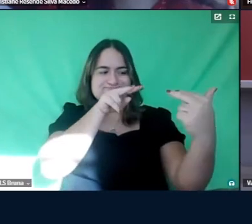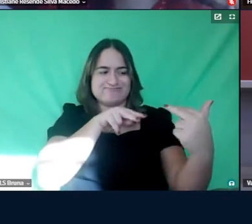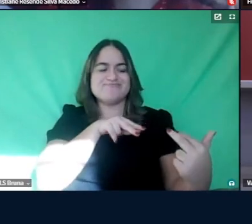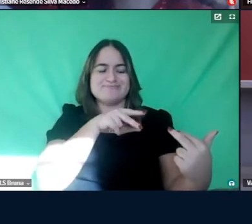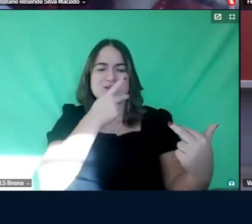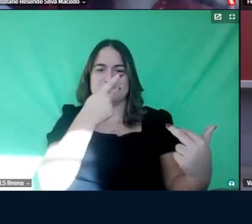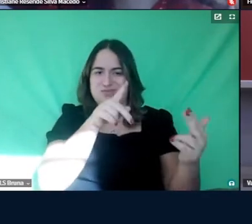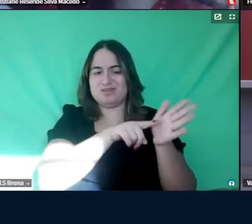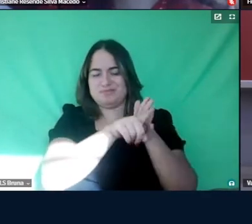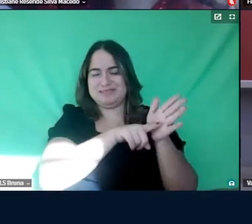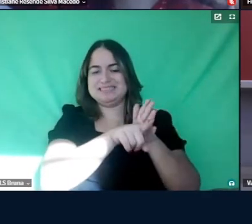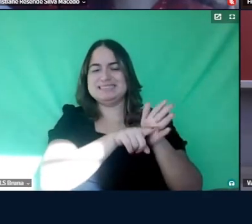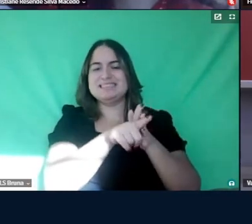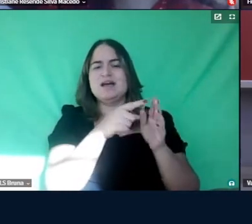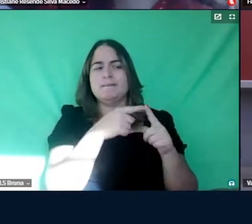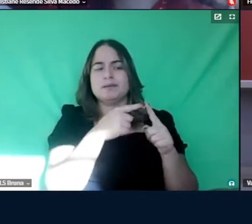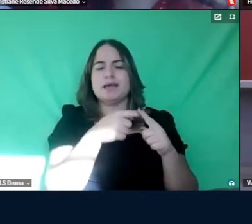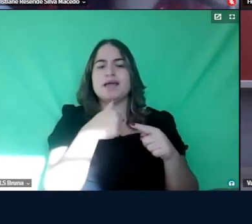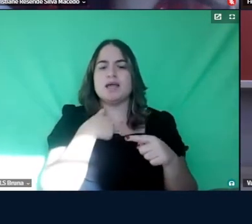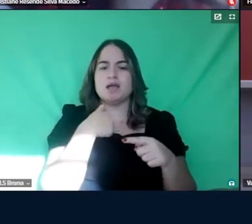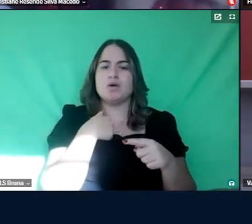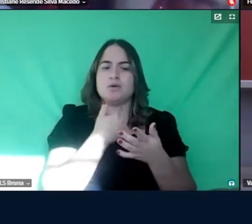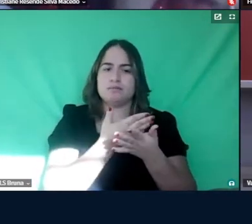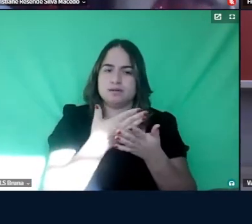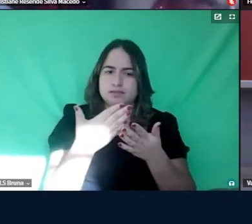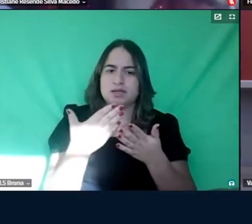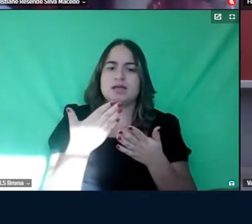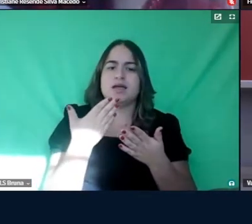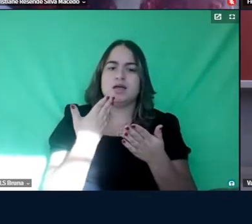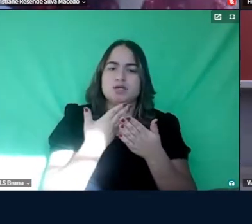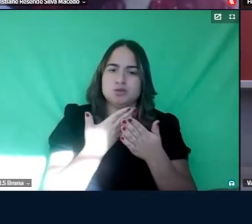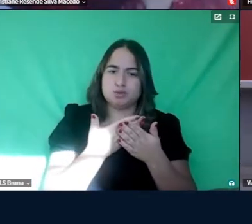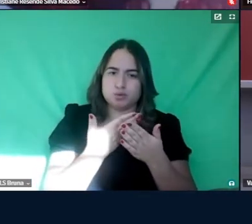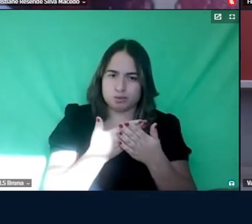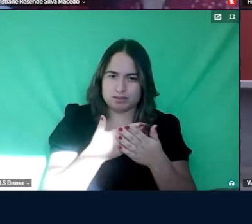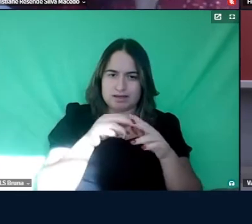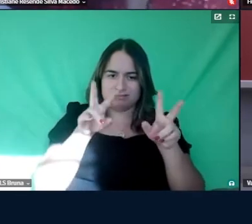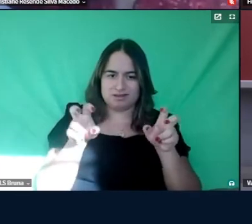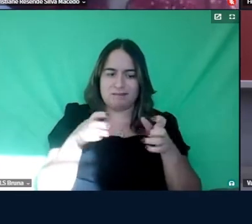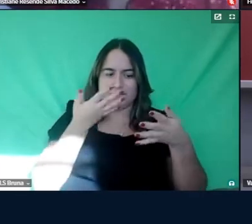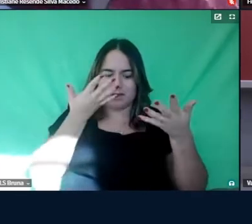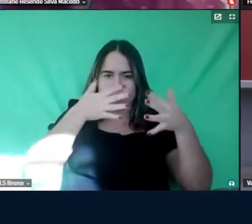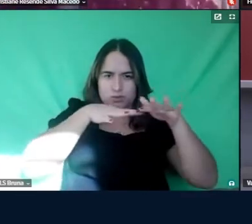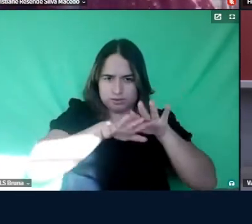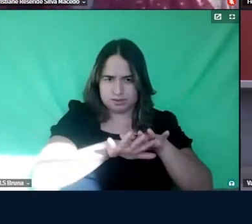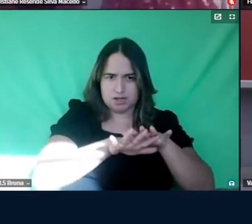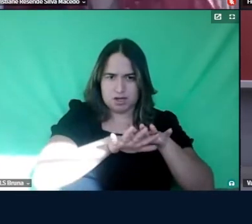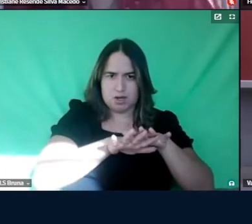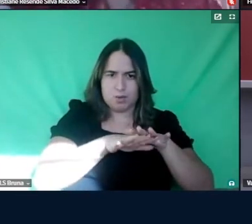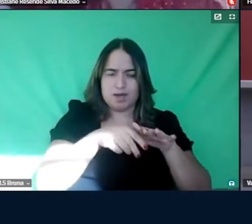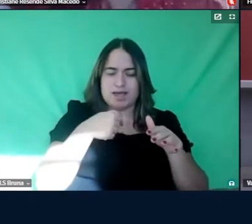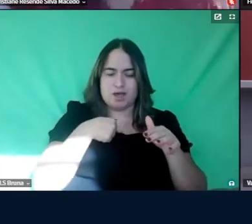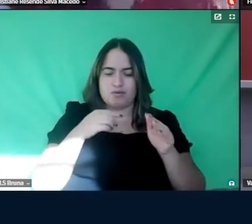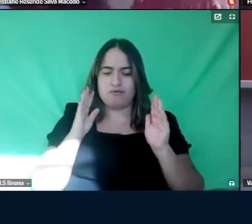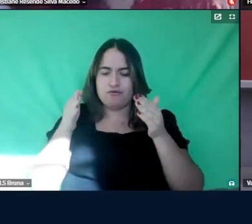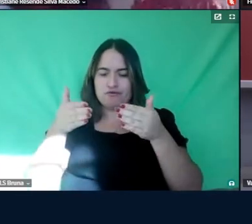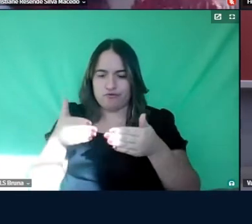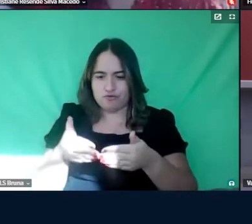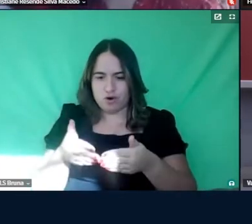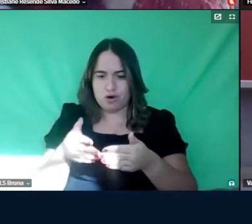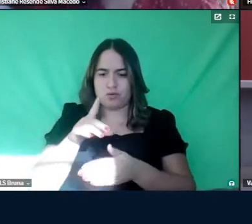porque, quando eu decidi também começar a estudar sobre essas questões de inclusão, né? E, no meu caso, eu me dediquei mais à